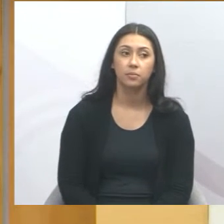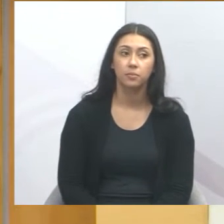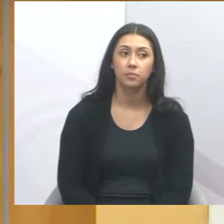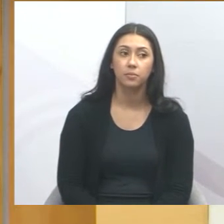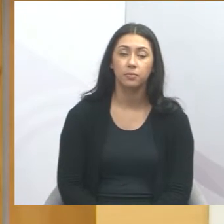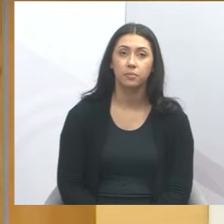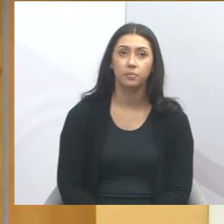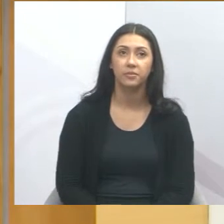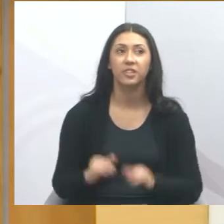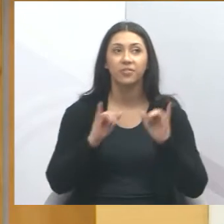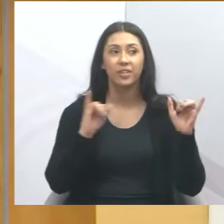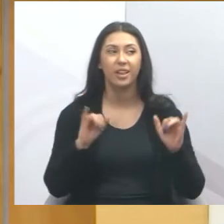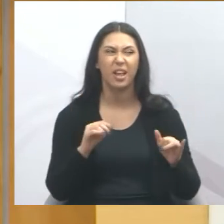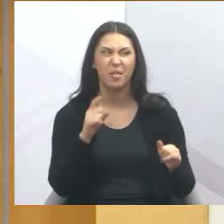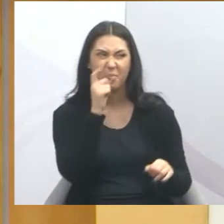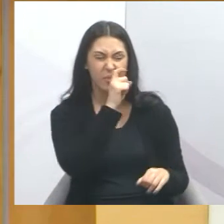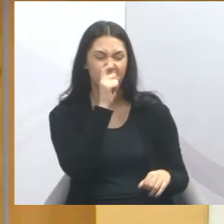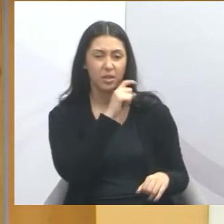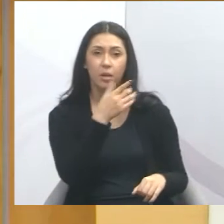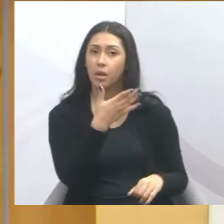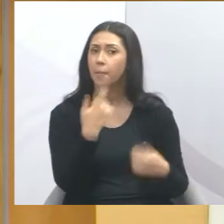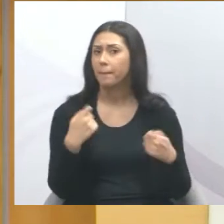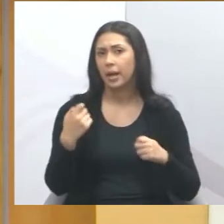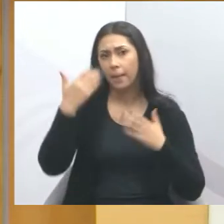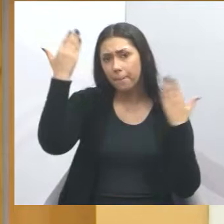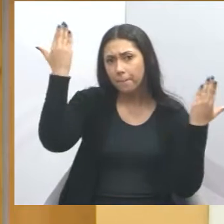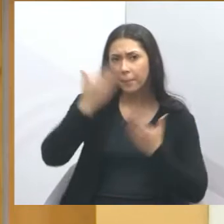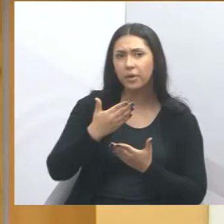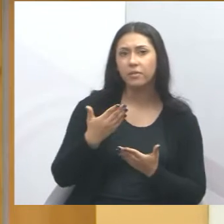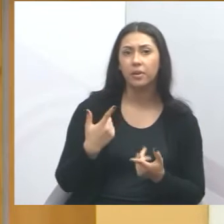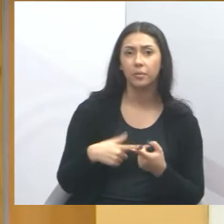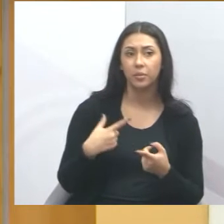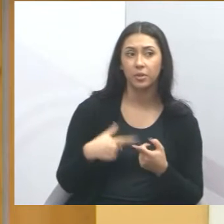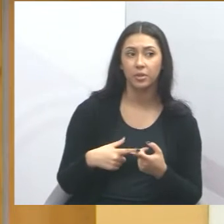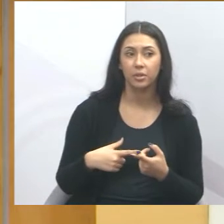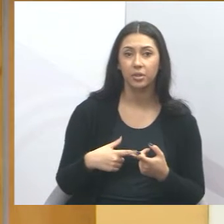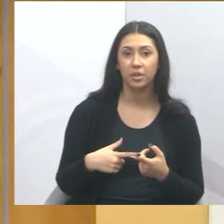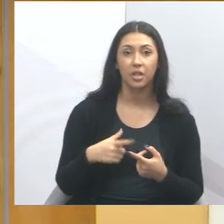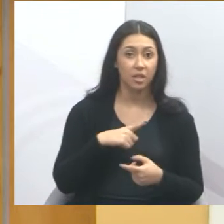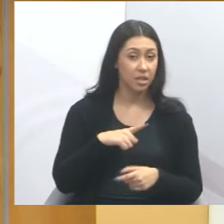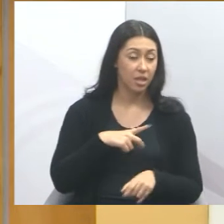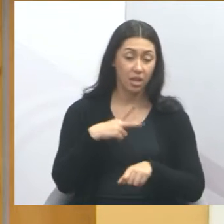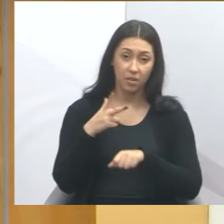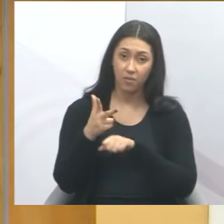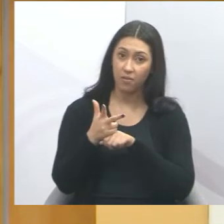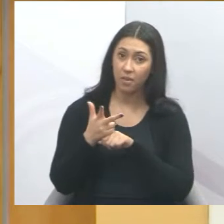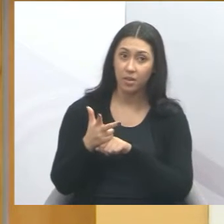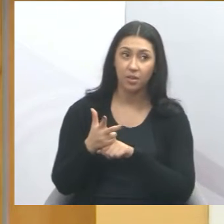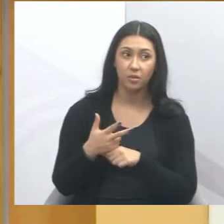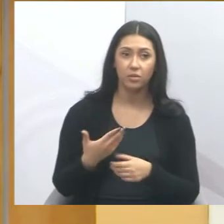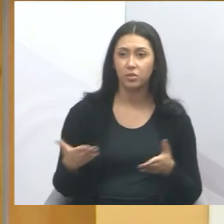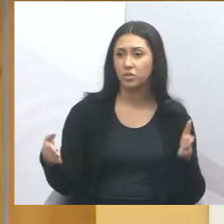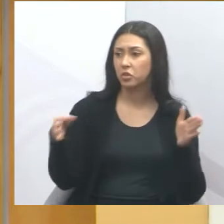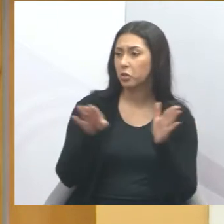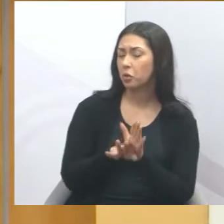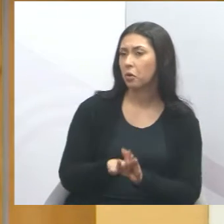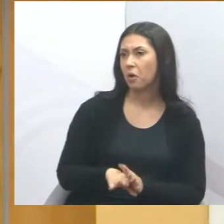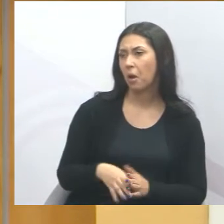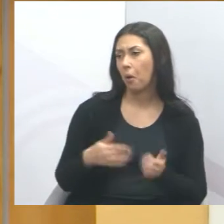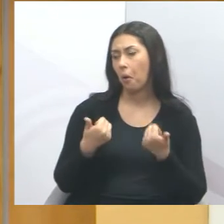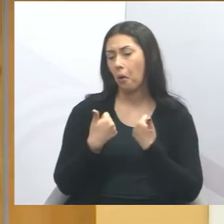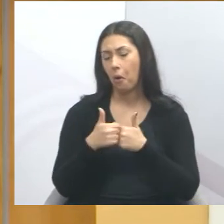disseram ao contrário, que me prove, porque a reunião é até gravada. E veio aqui e disse que o